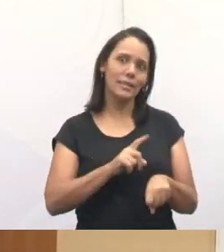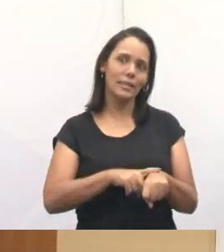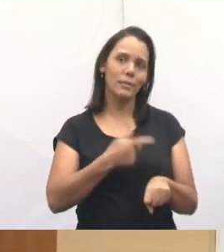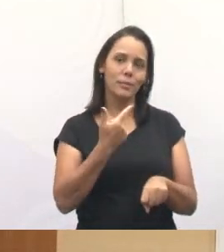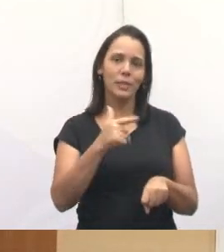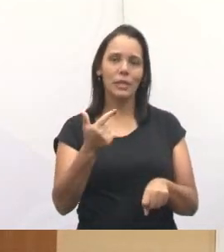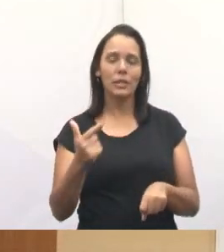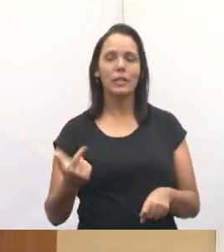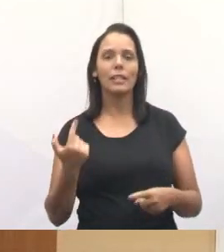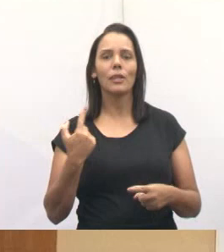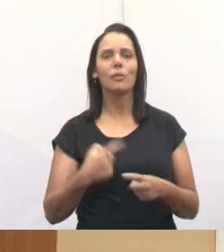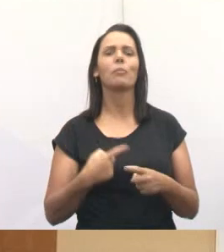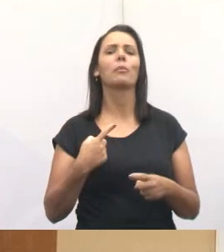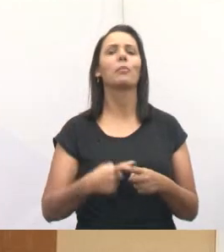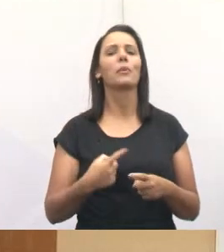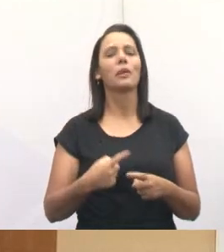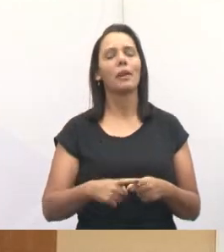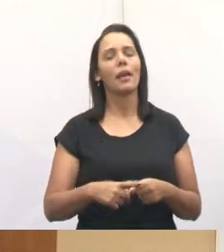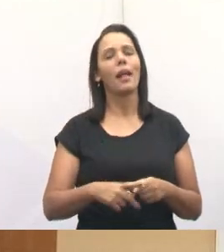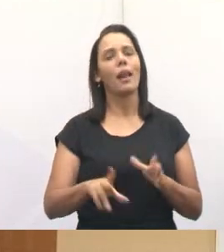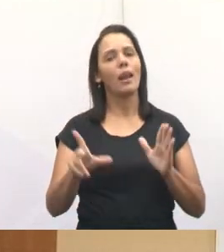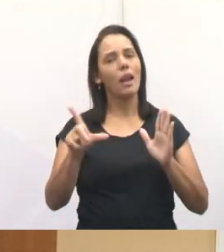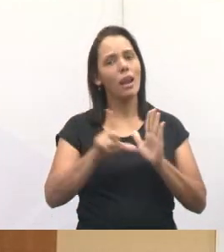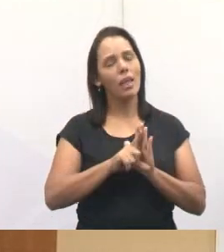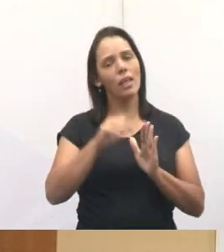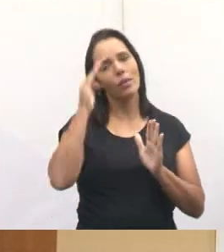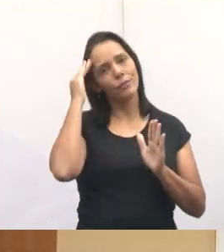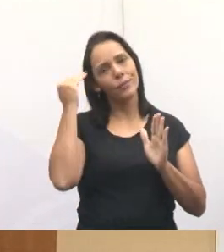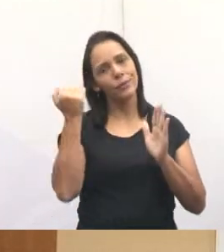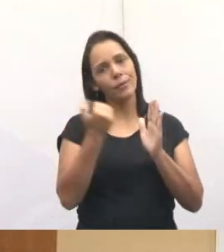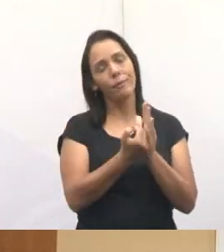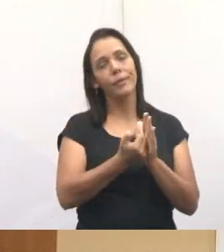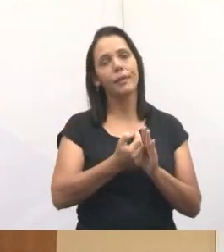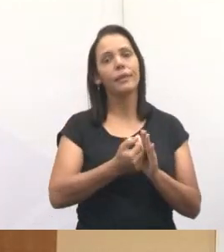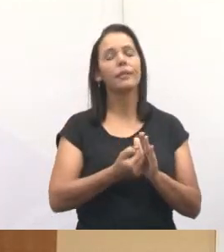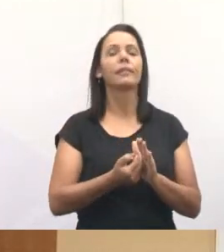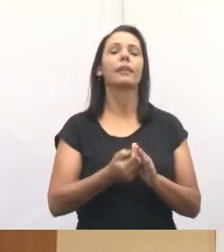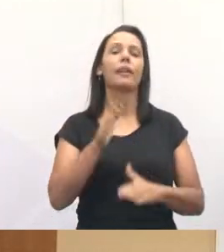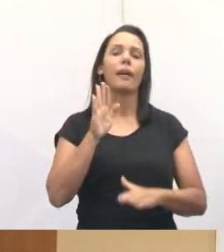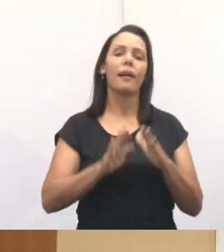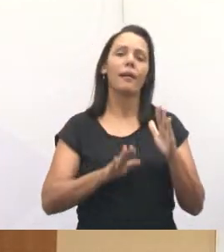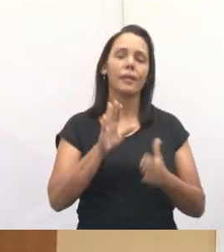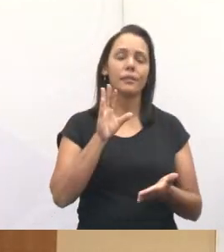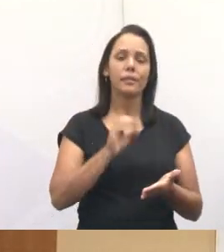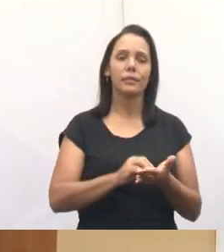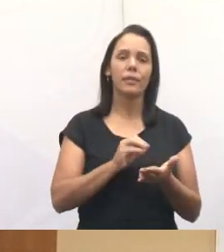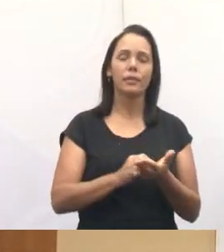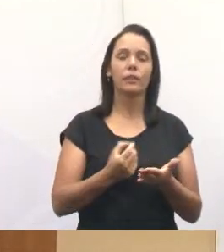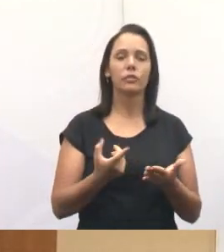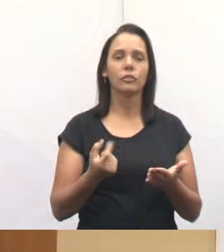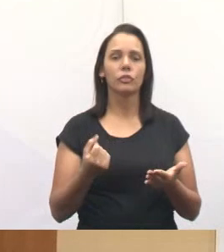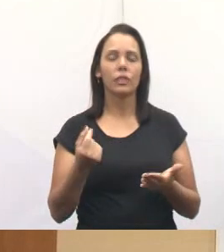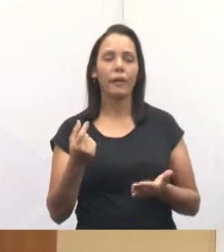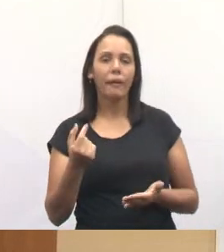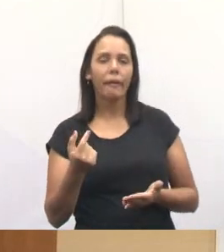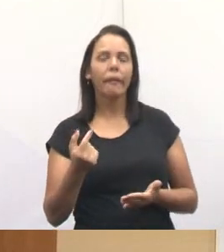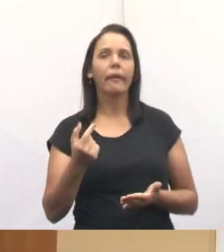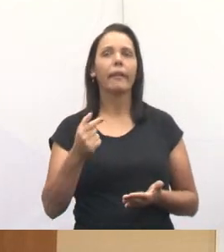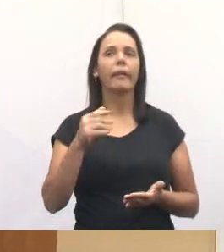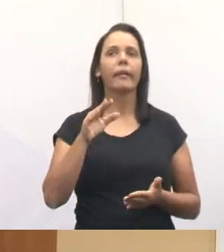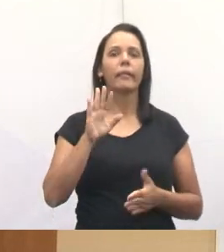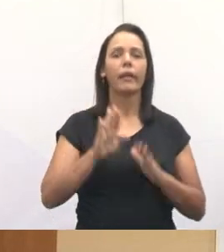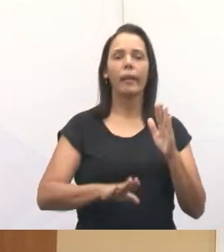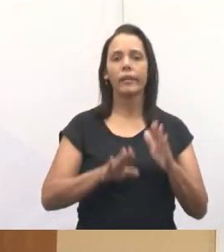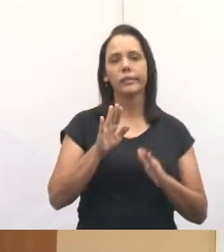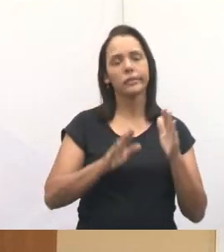coisas são... É muita burocracia para a gente chegar até nossos objetivos, né? Às vezes não tem dinheiro, às vezes não dá certo,